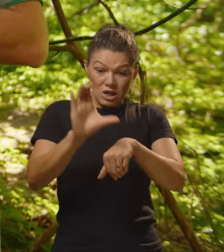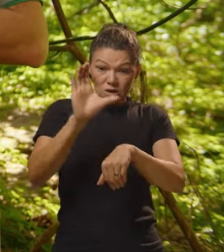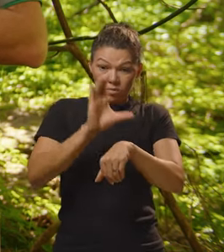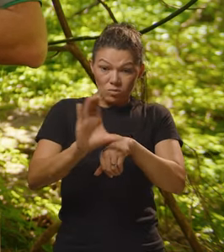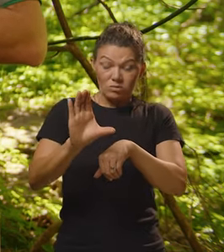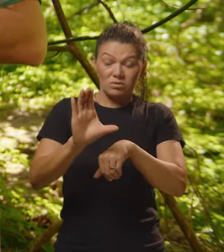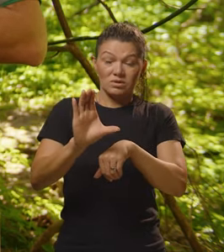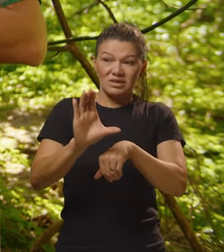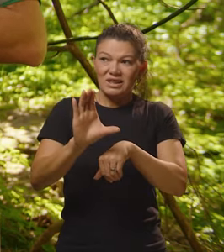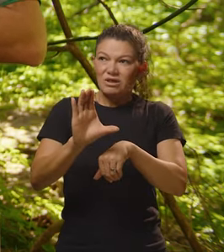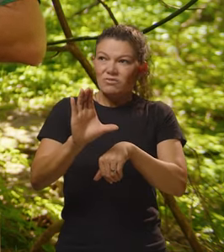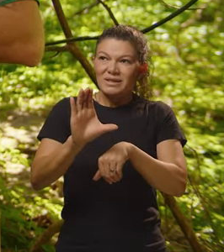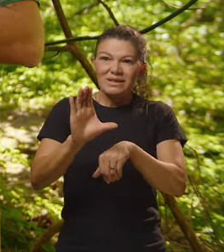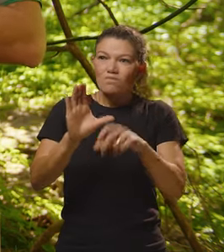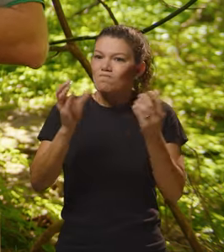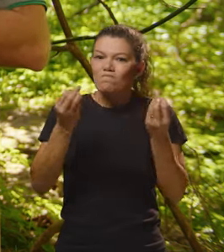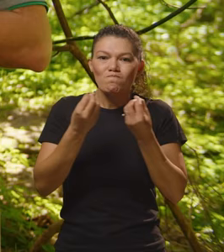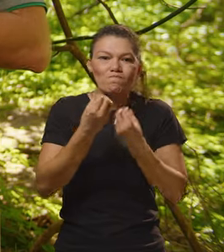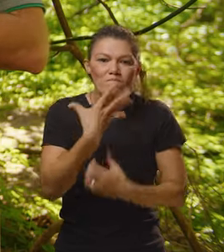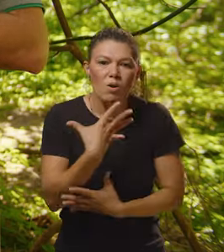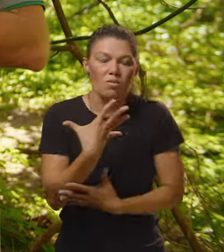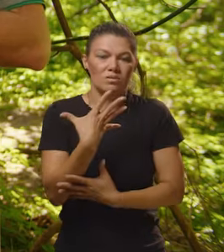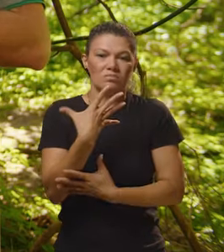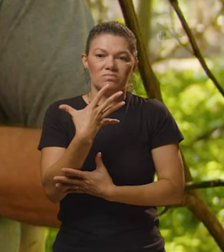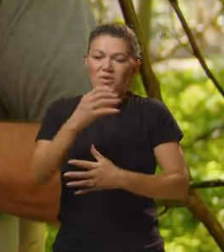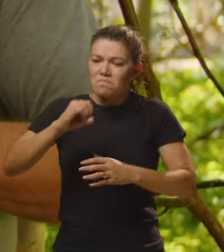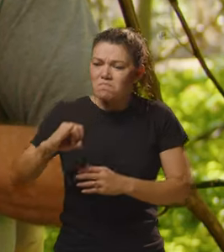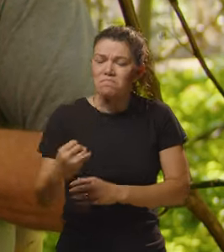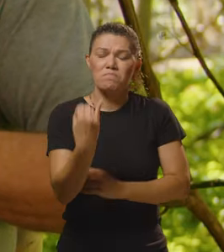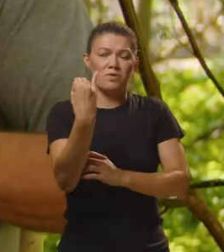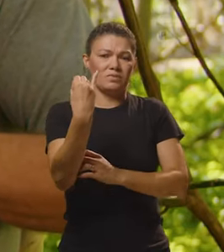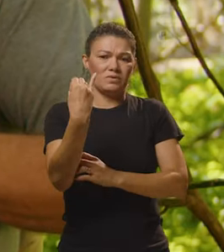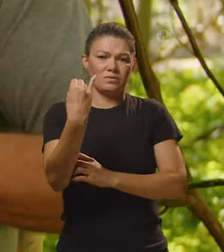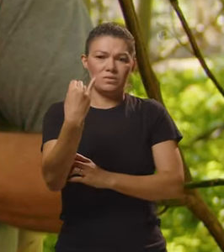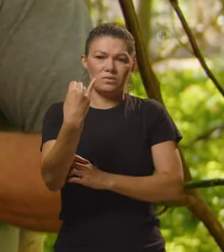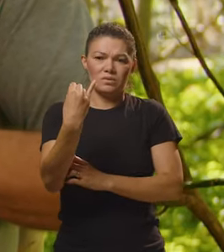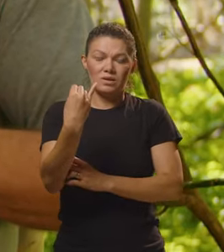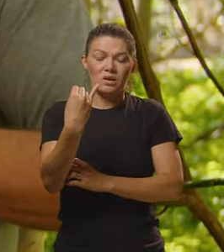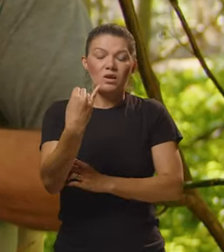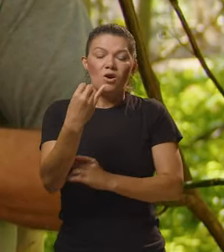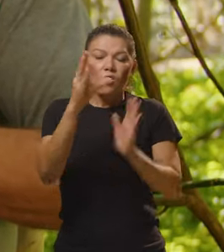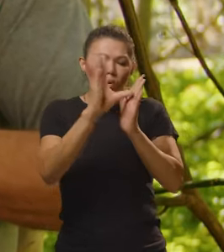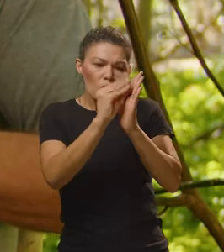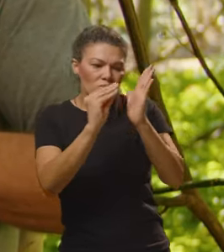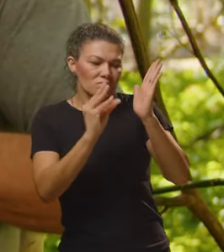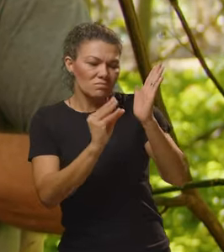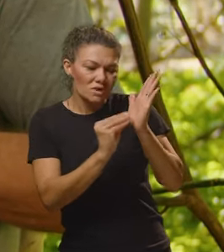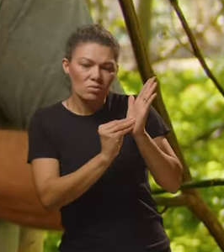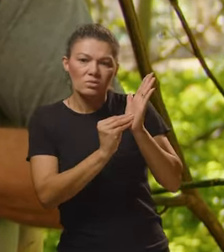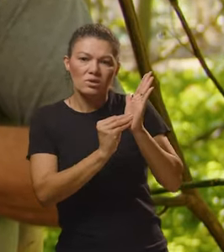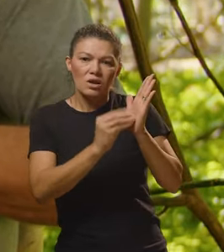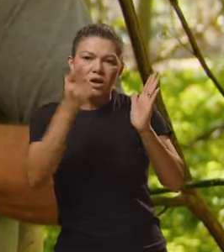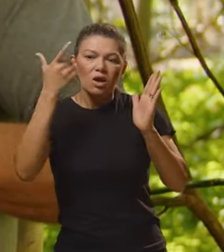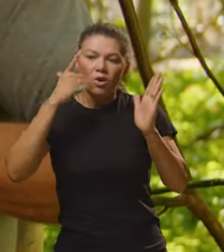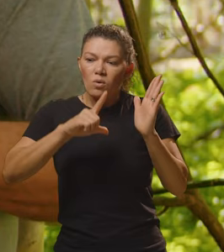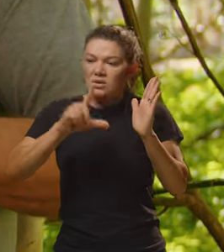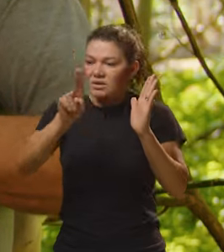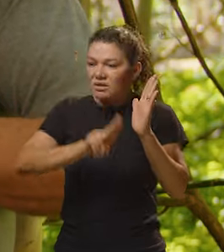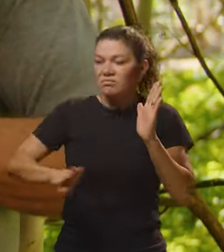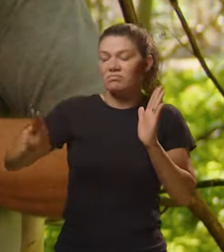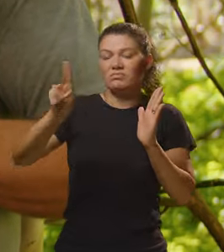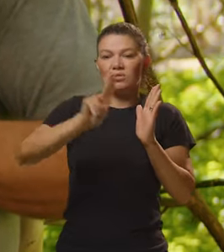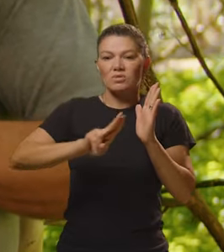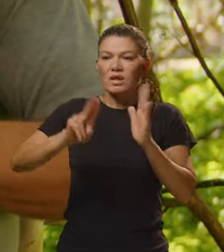o curso fosse tão útil, tão proveitoso no seu conteúdo para